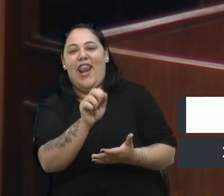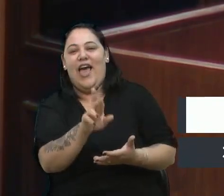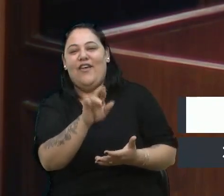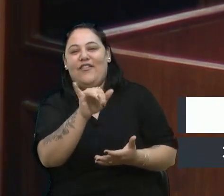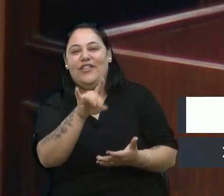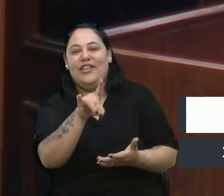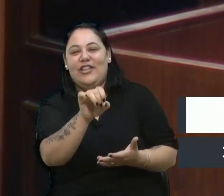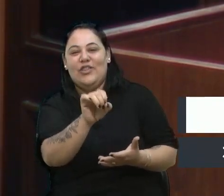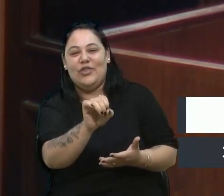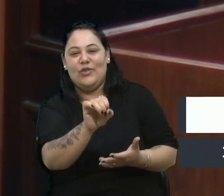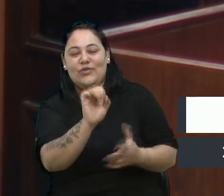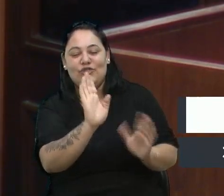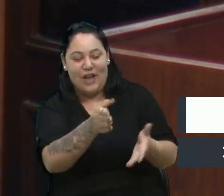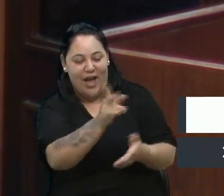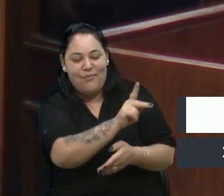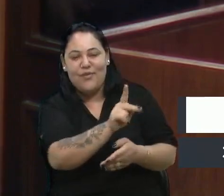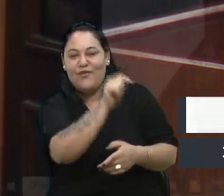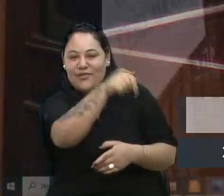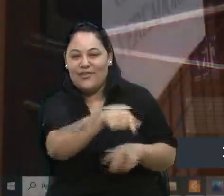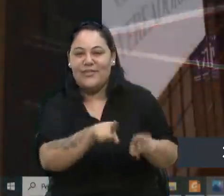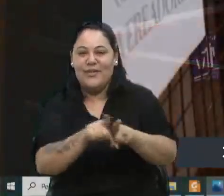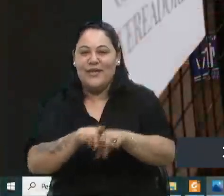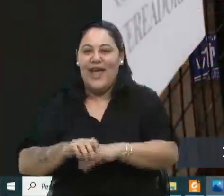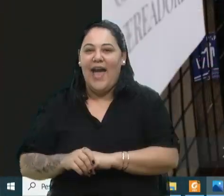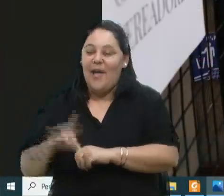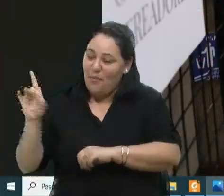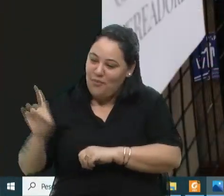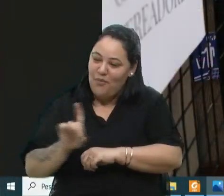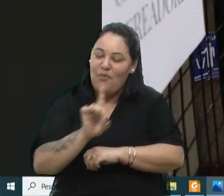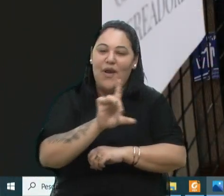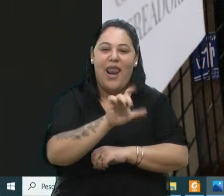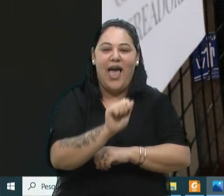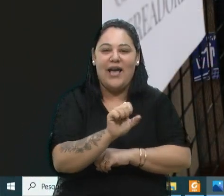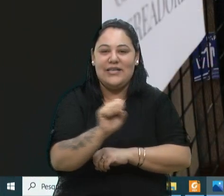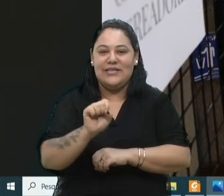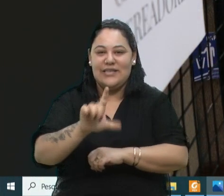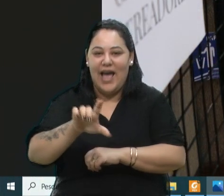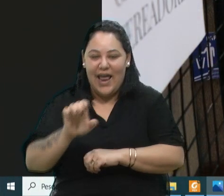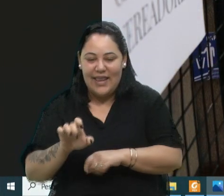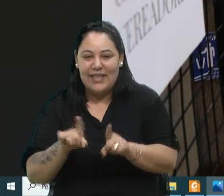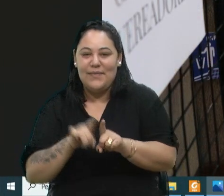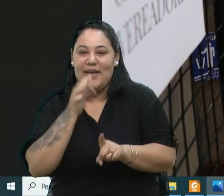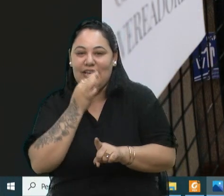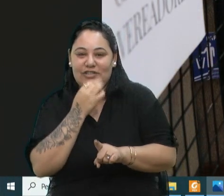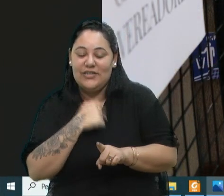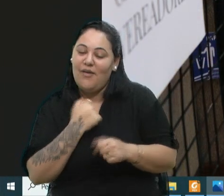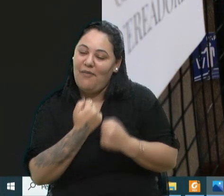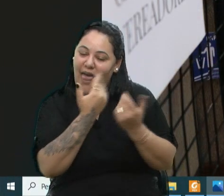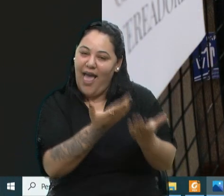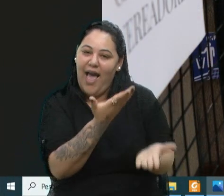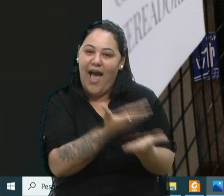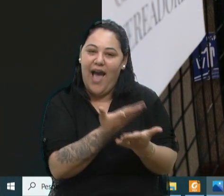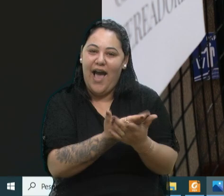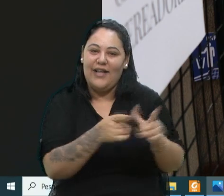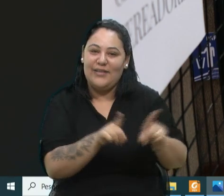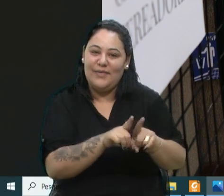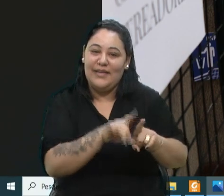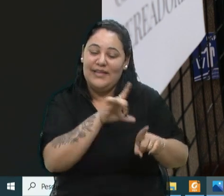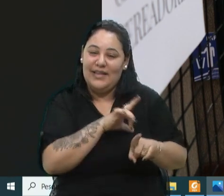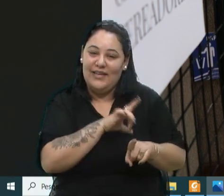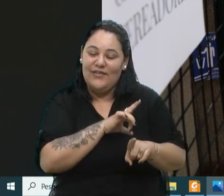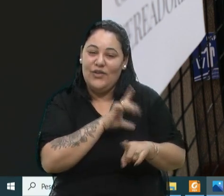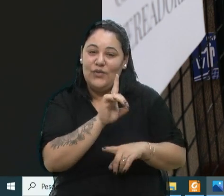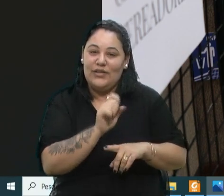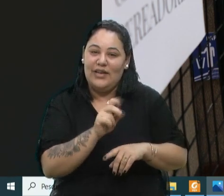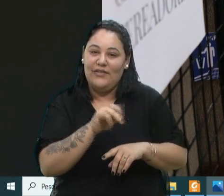Dei aula no Laurinho do Fórmulo. Aí vem alguém do La Salle Caxias, do La Salle Carmo, onde eu dei aula. E aí veio o Davi, que é lá do Alexandre Záter, e eu disse,